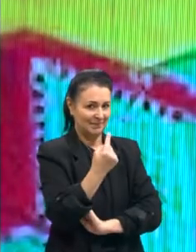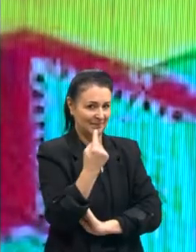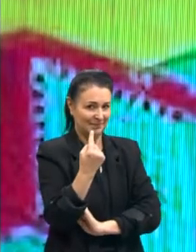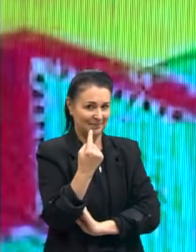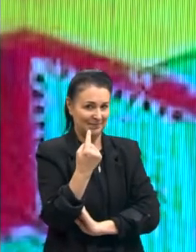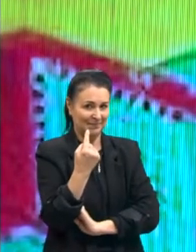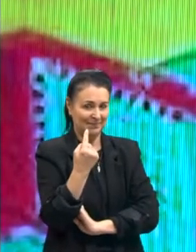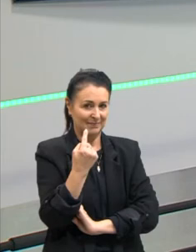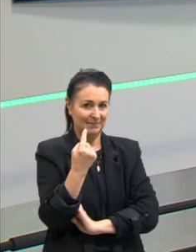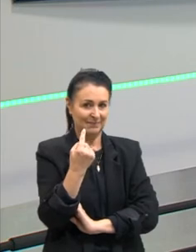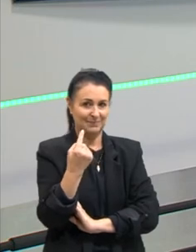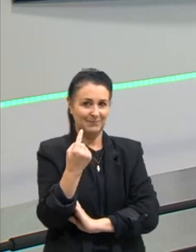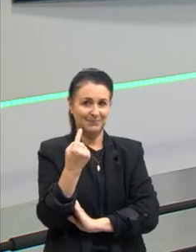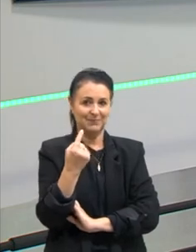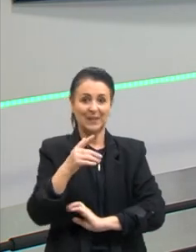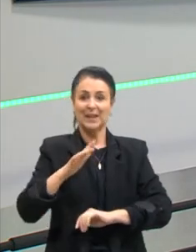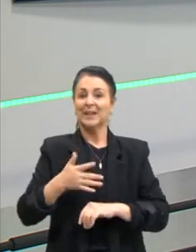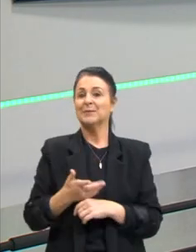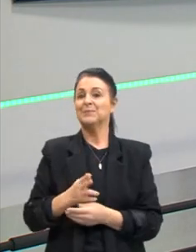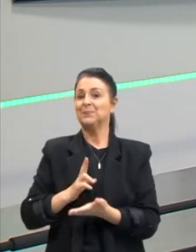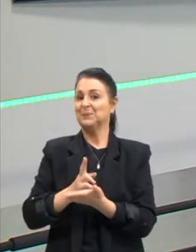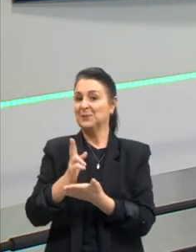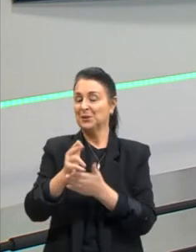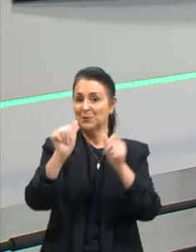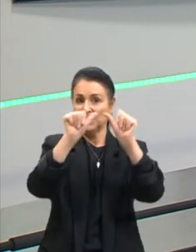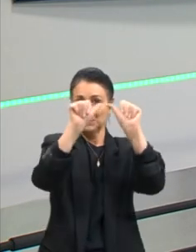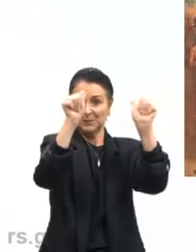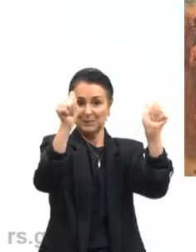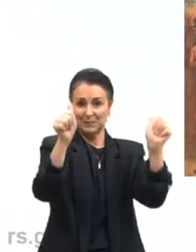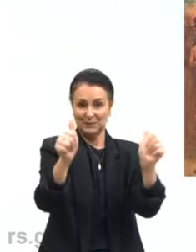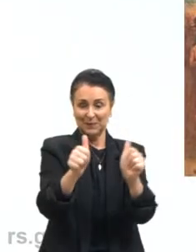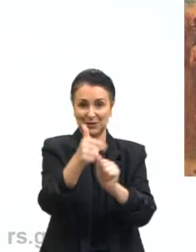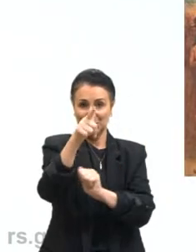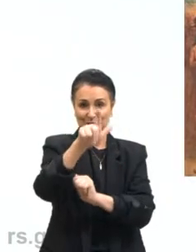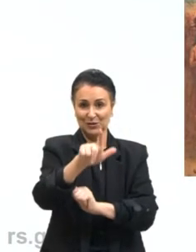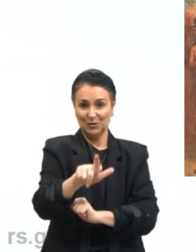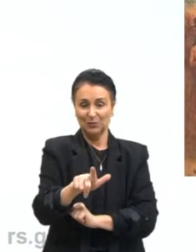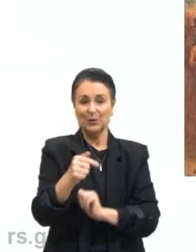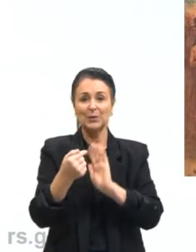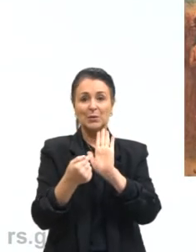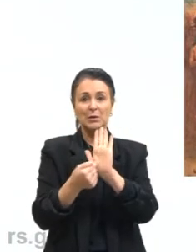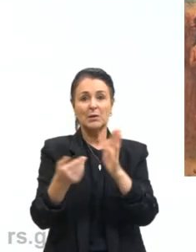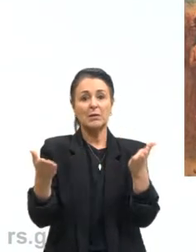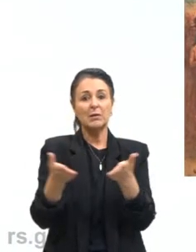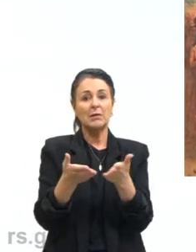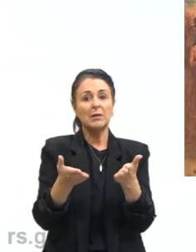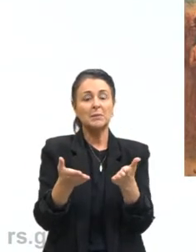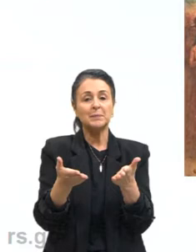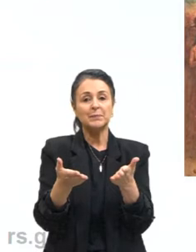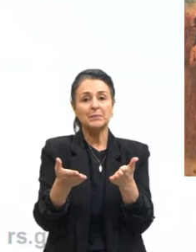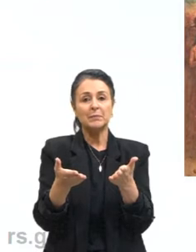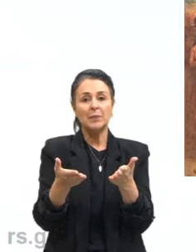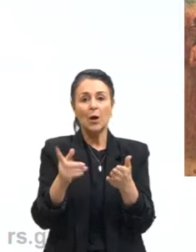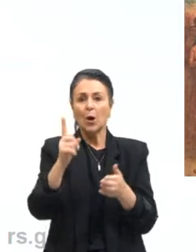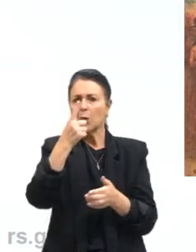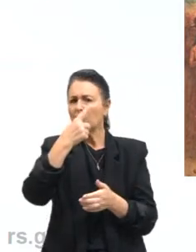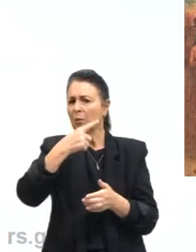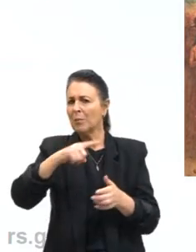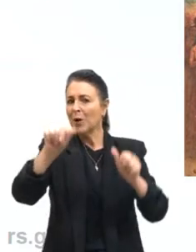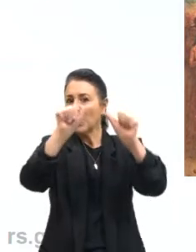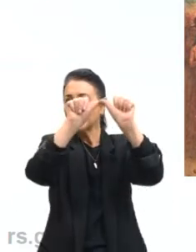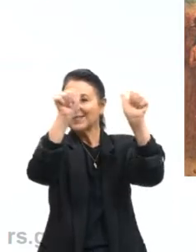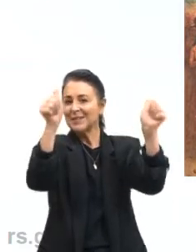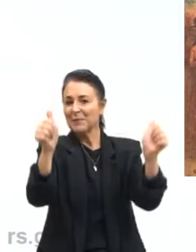Aqui vamos passar mais uma imagem. Então, eu trago para vocês outra imagem da